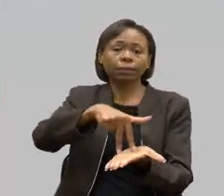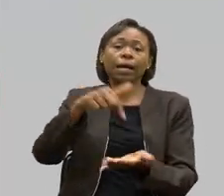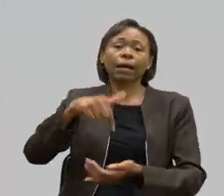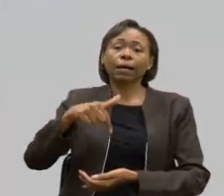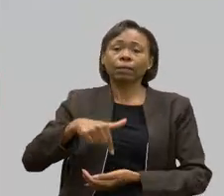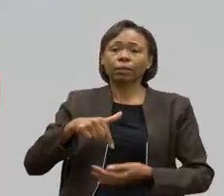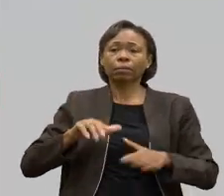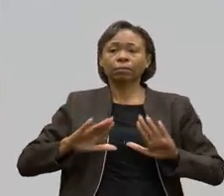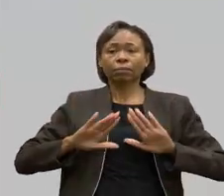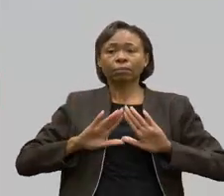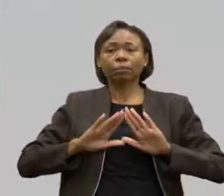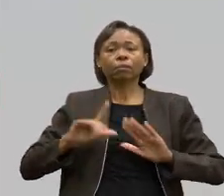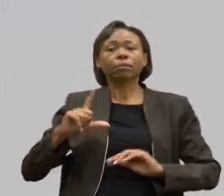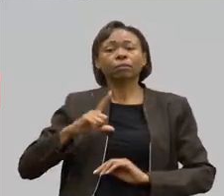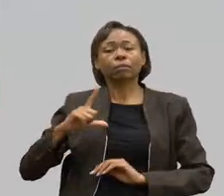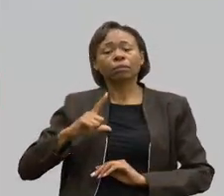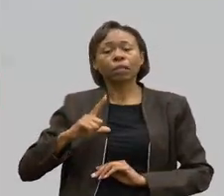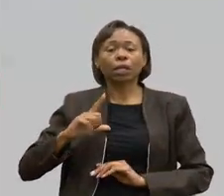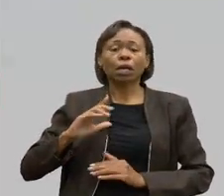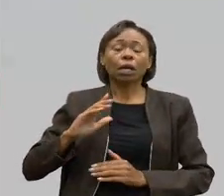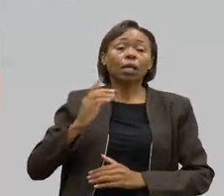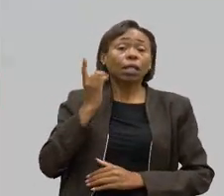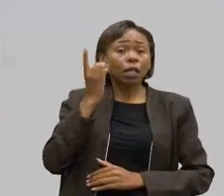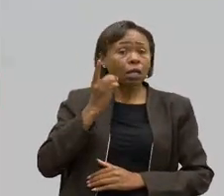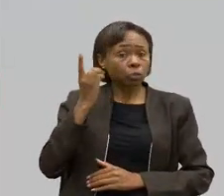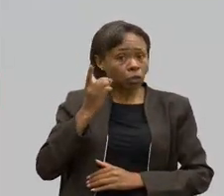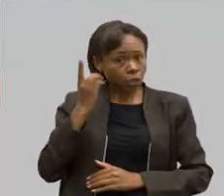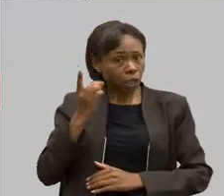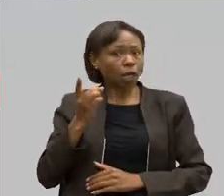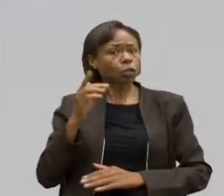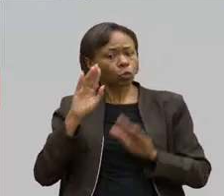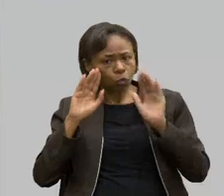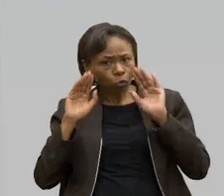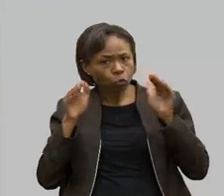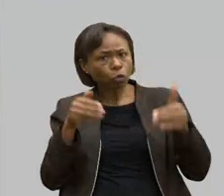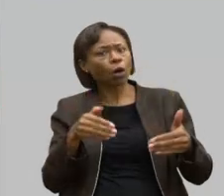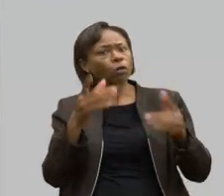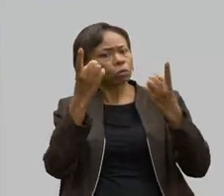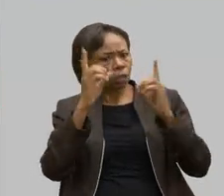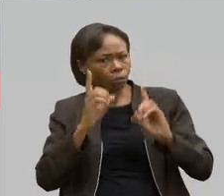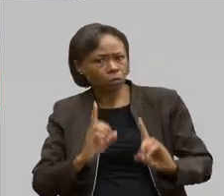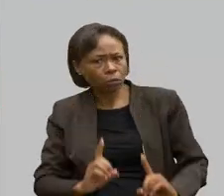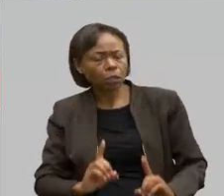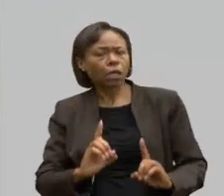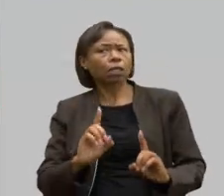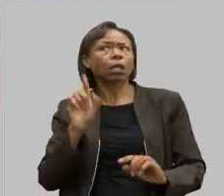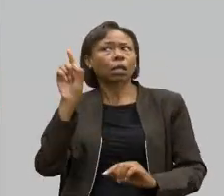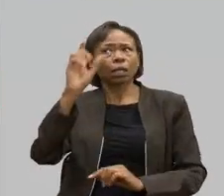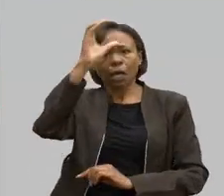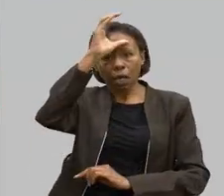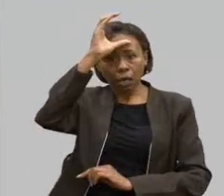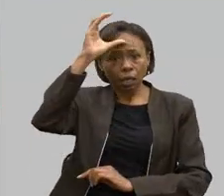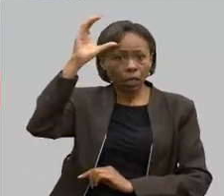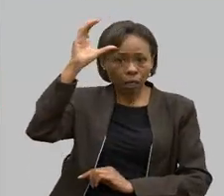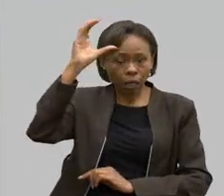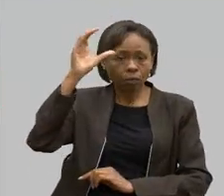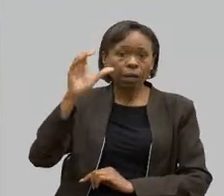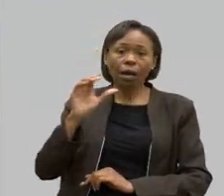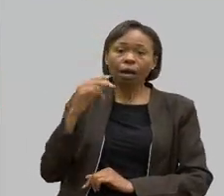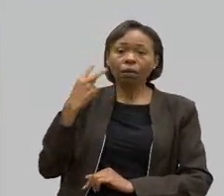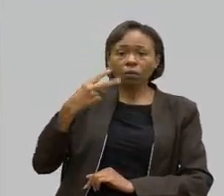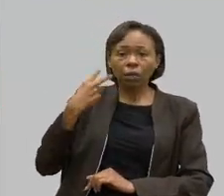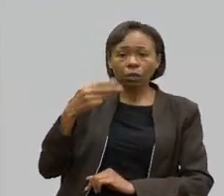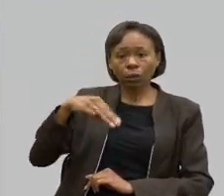nós temos deputados voltados para essa temática, nós temos na Câmara Municipal a vereadora Marli